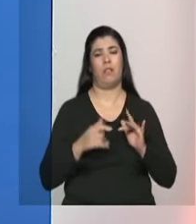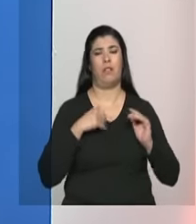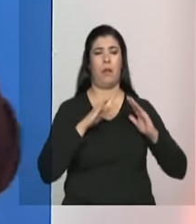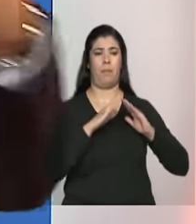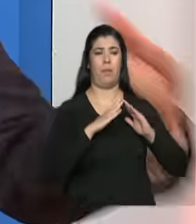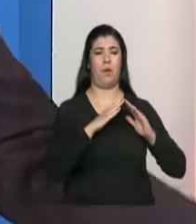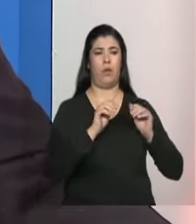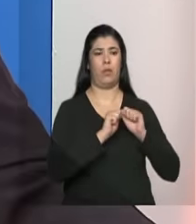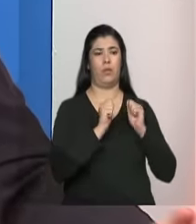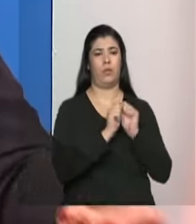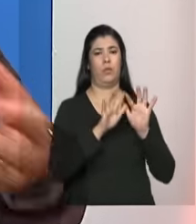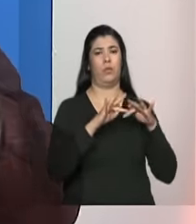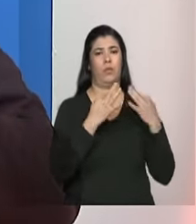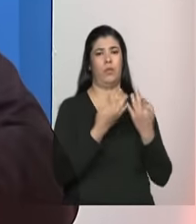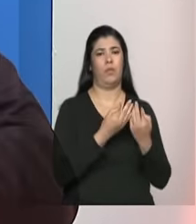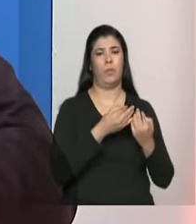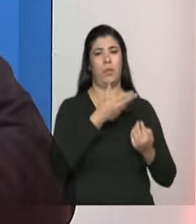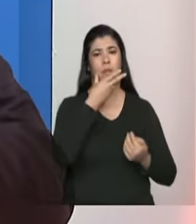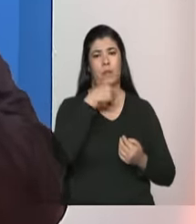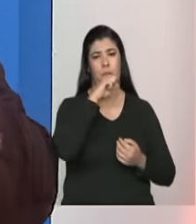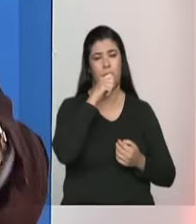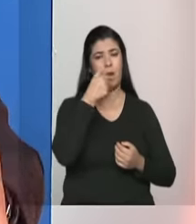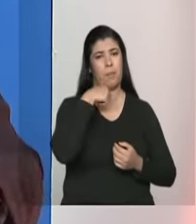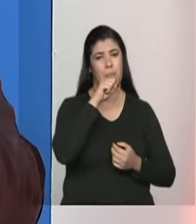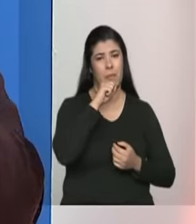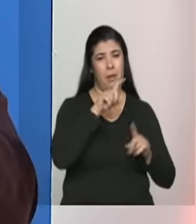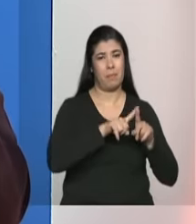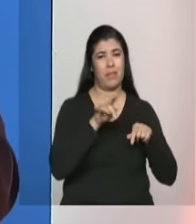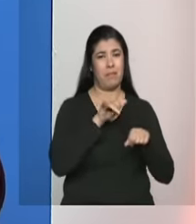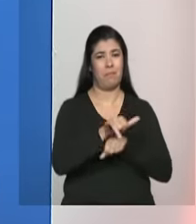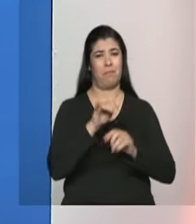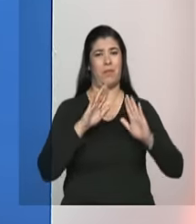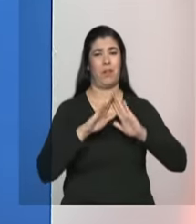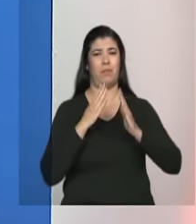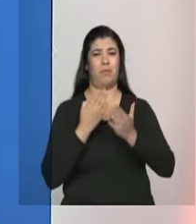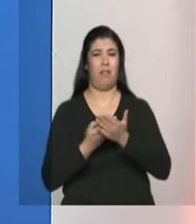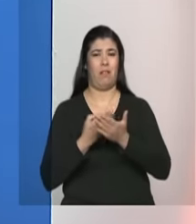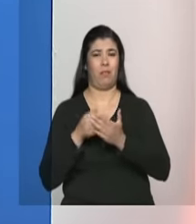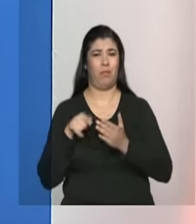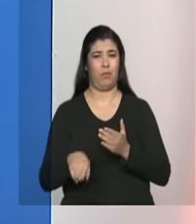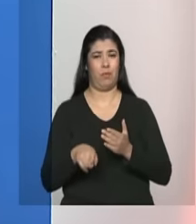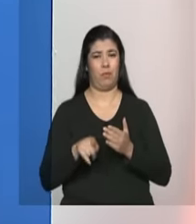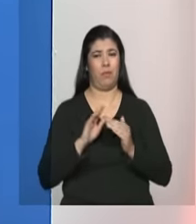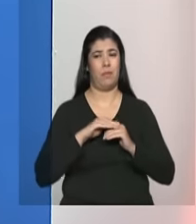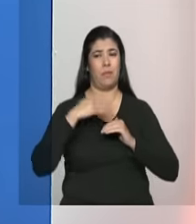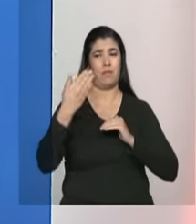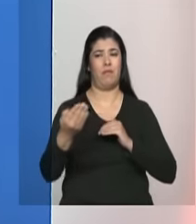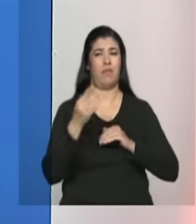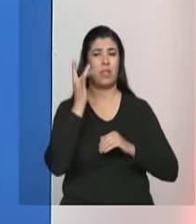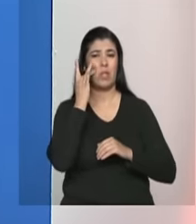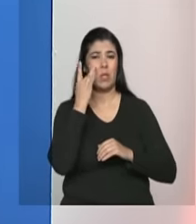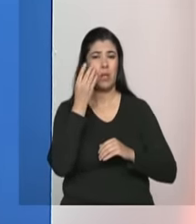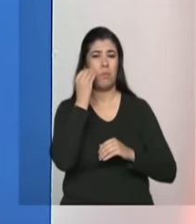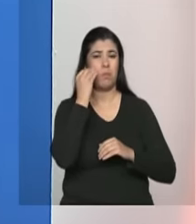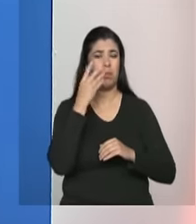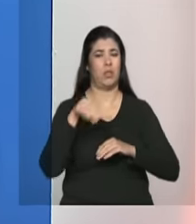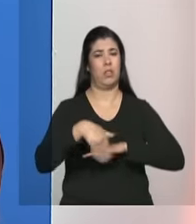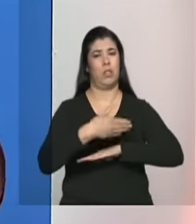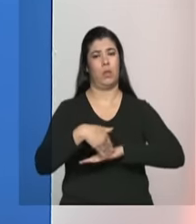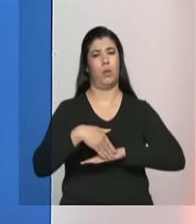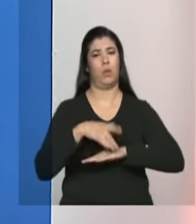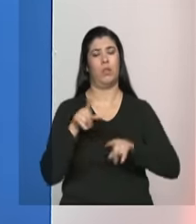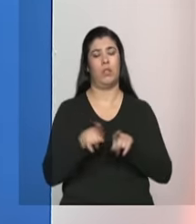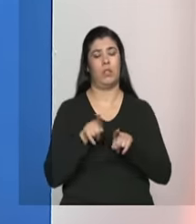pais e que mata a aula e que vai para a rua ela também seja alcançada ainda de forma preventiva para que ela não entre em situação de rua